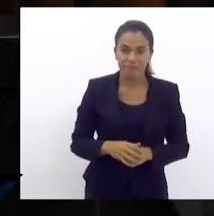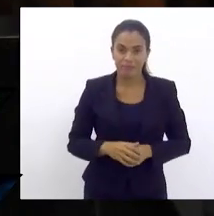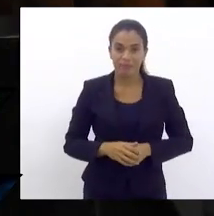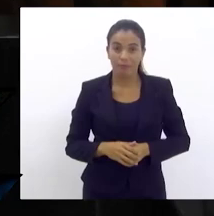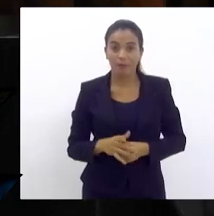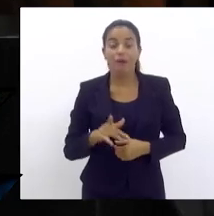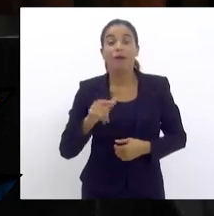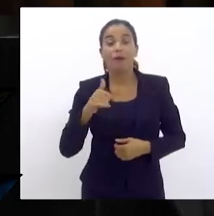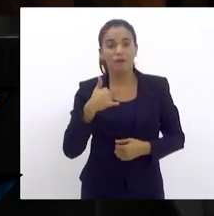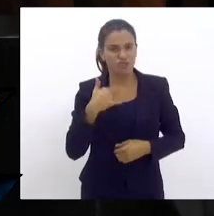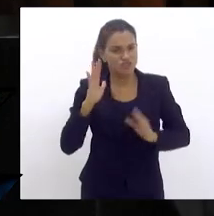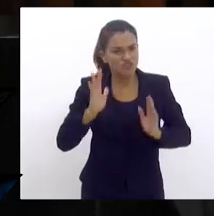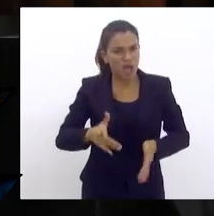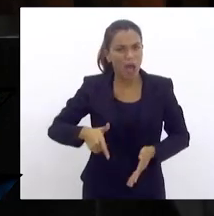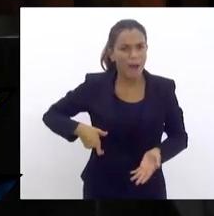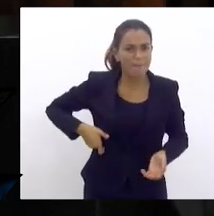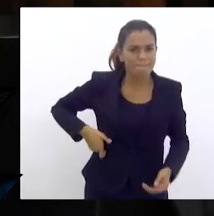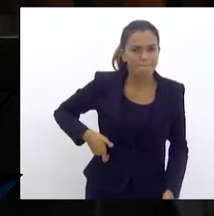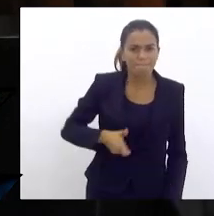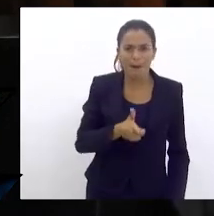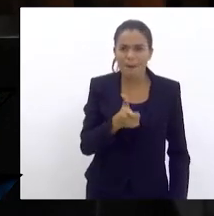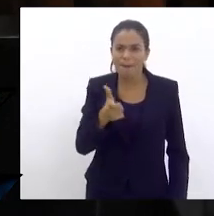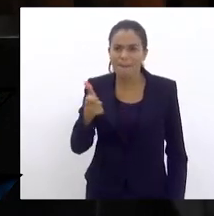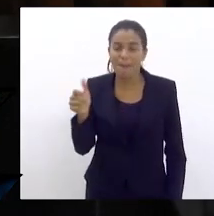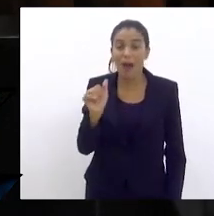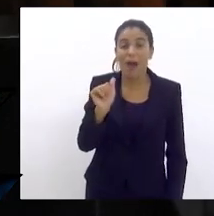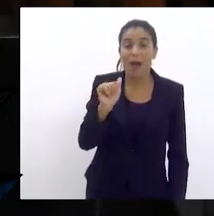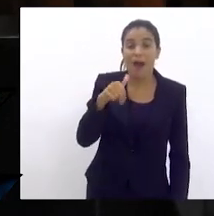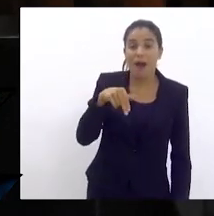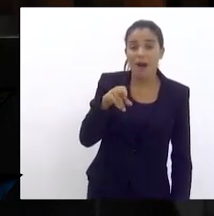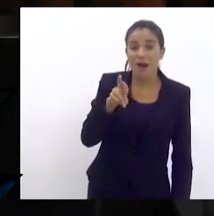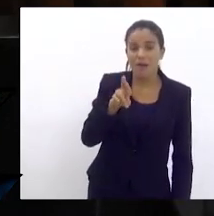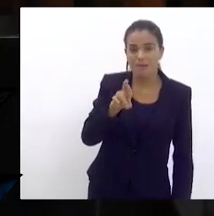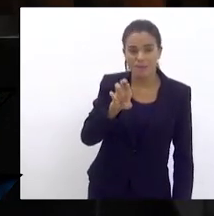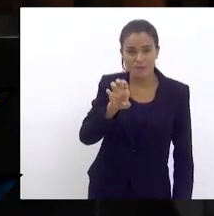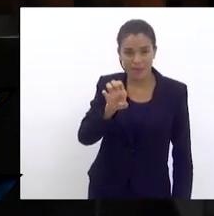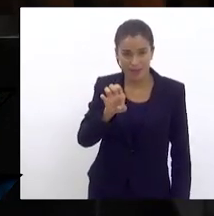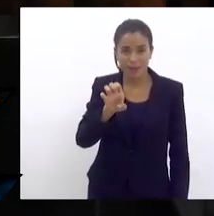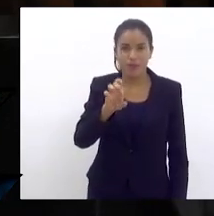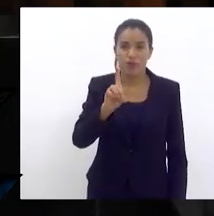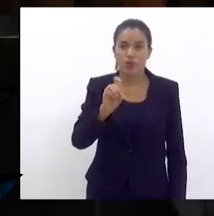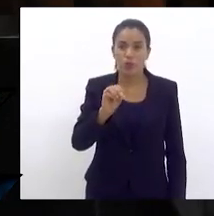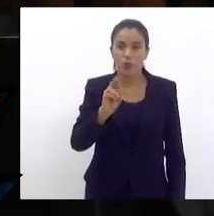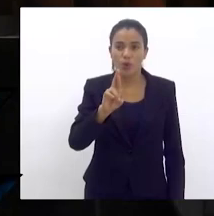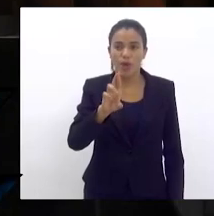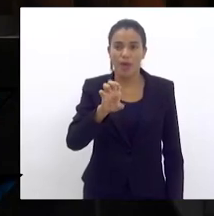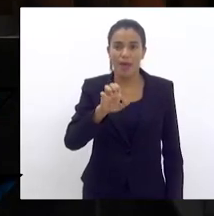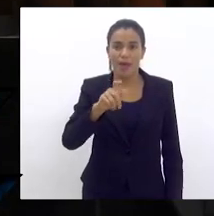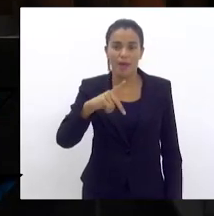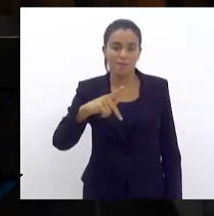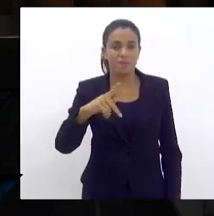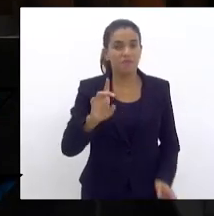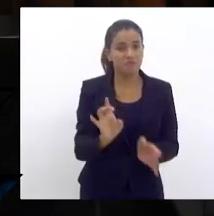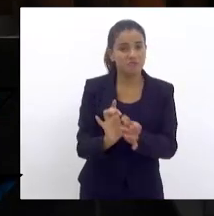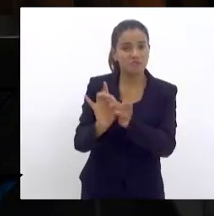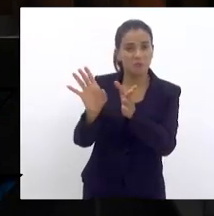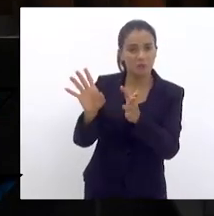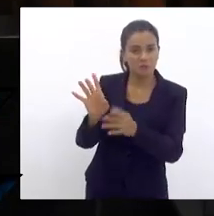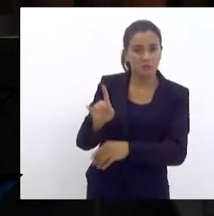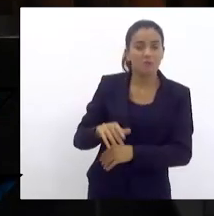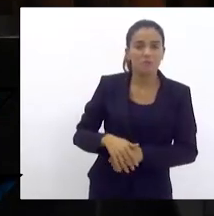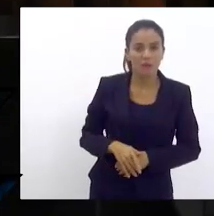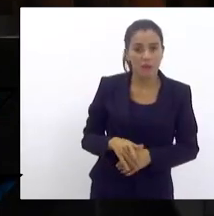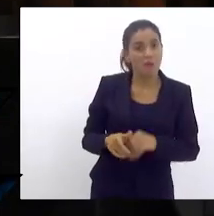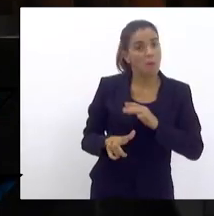tivemos vários bandidos soltos, como André do Rap, que foi solto, e o seu helicóptero foi devolvido. Helicóptero